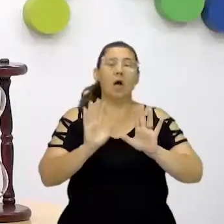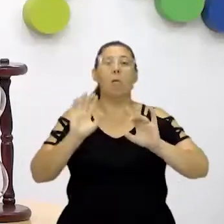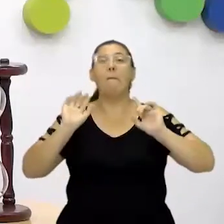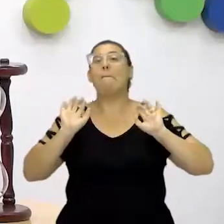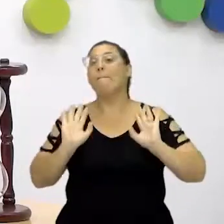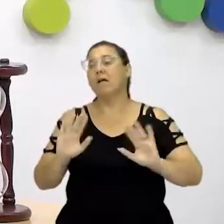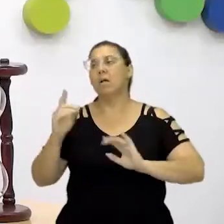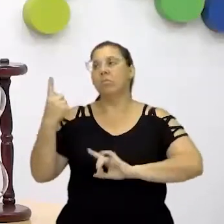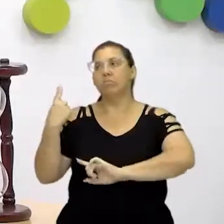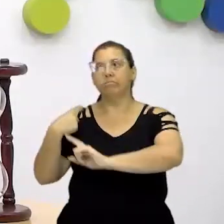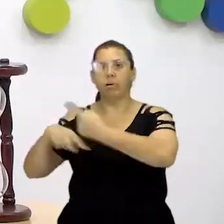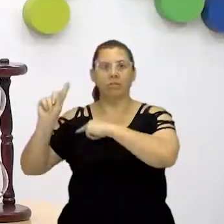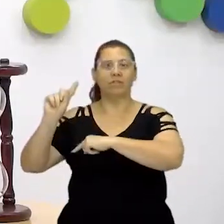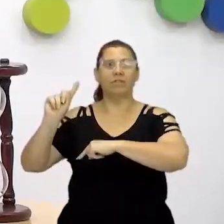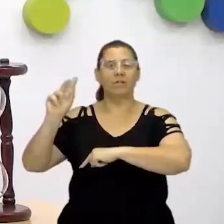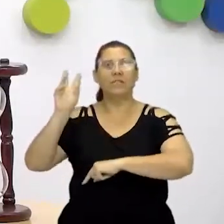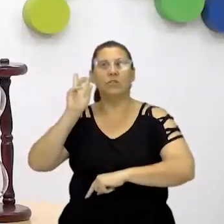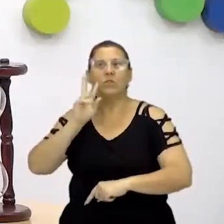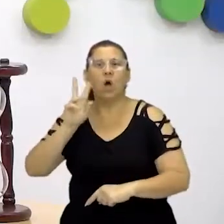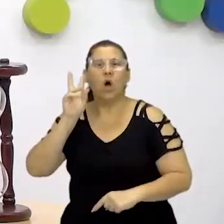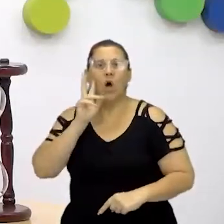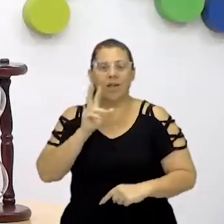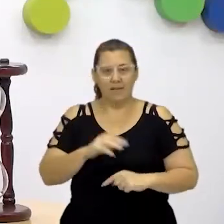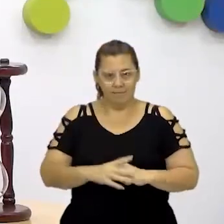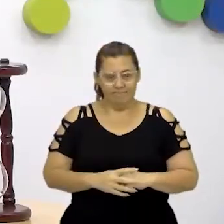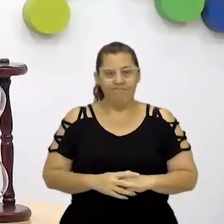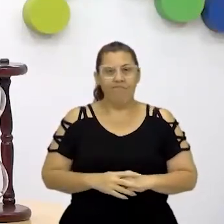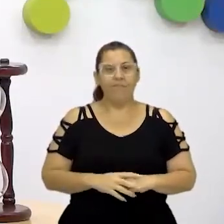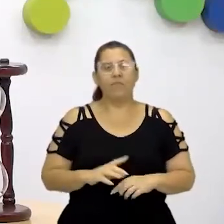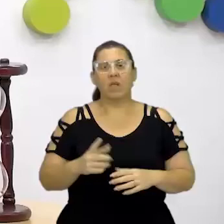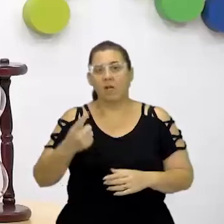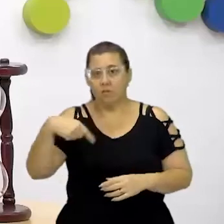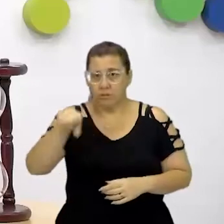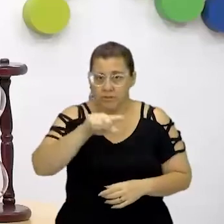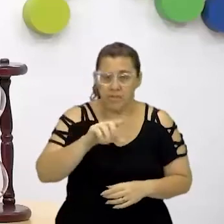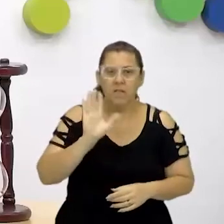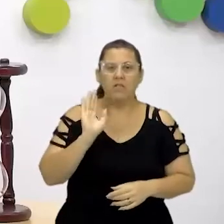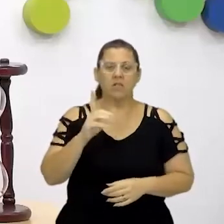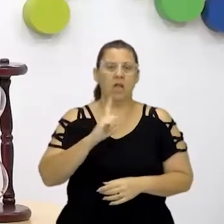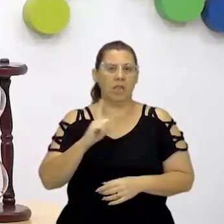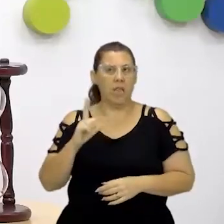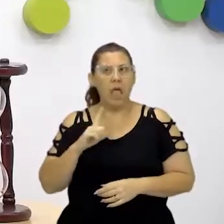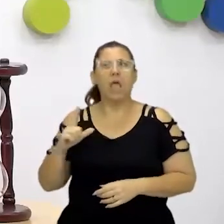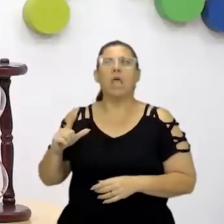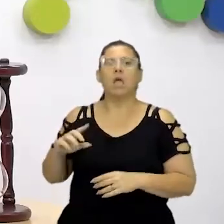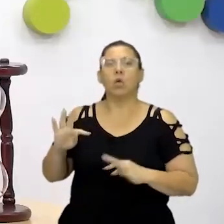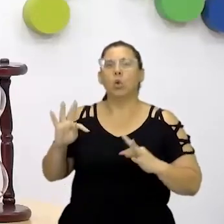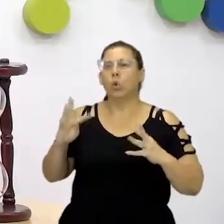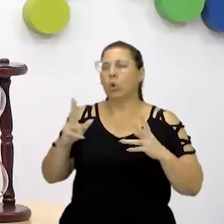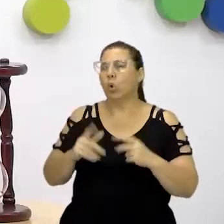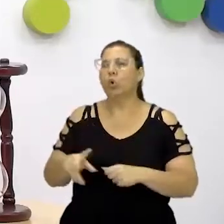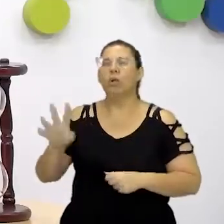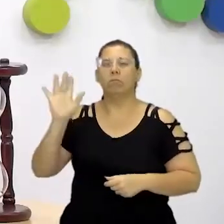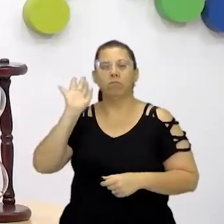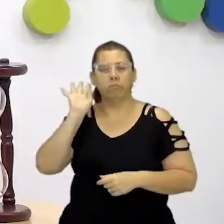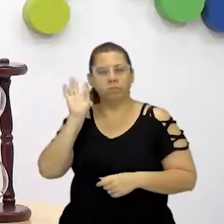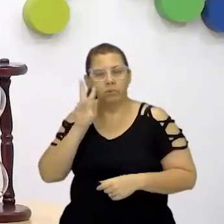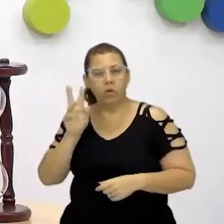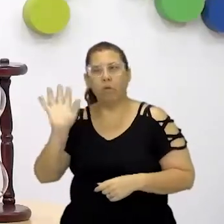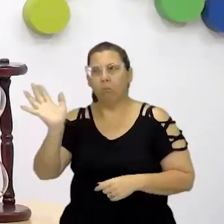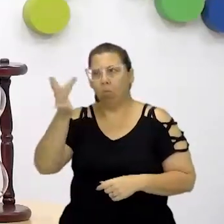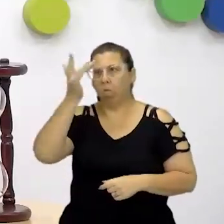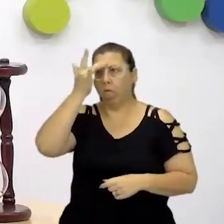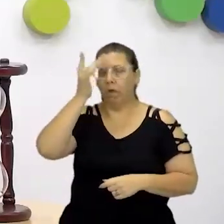desenvolve a consciência histórica. Muito de vocês já tem um repertório histórico. Então, vocês já sabem que teve